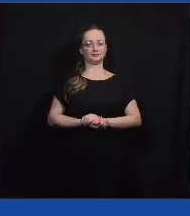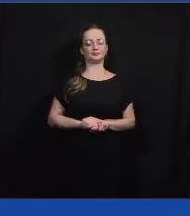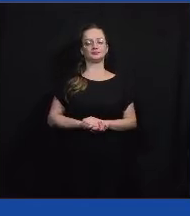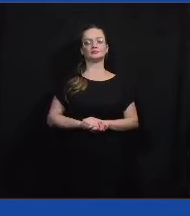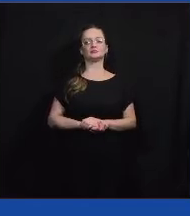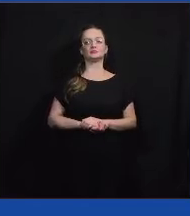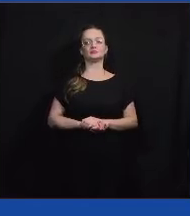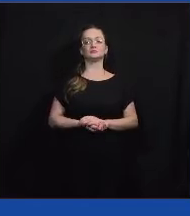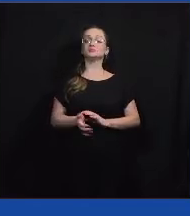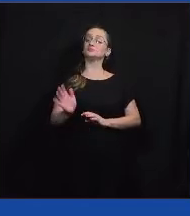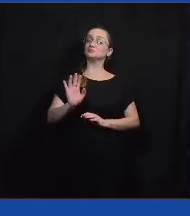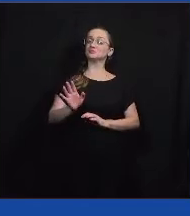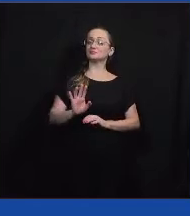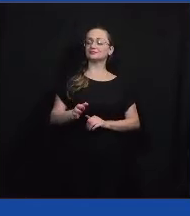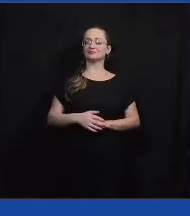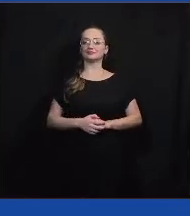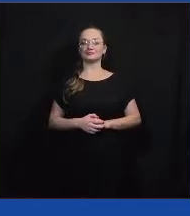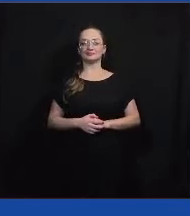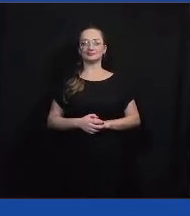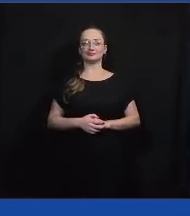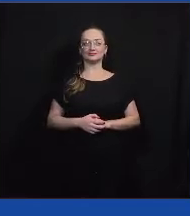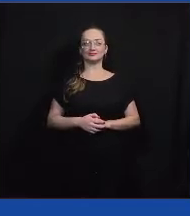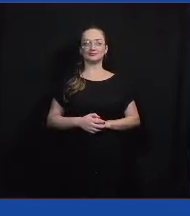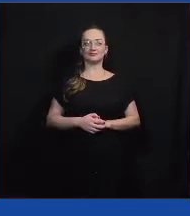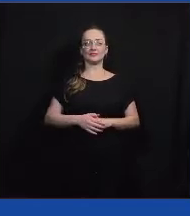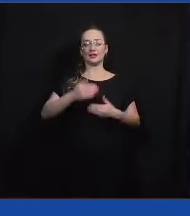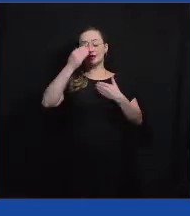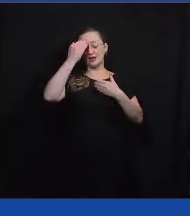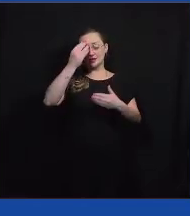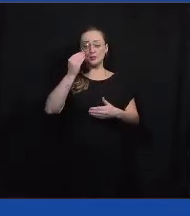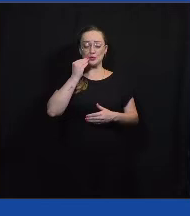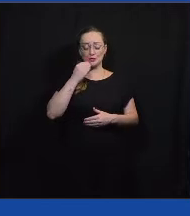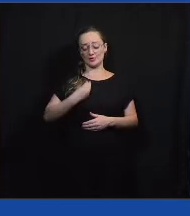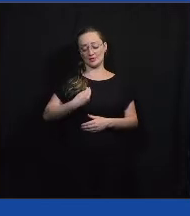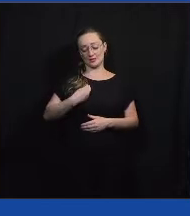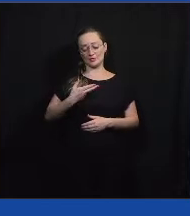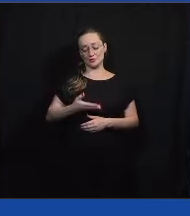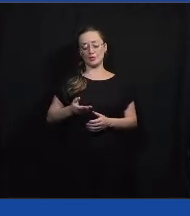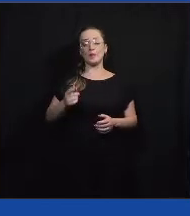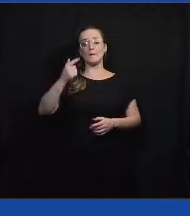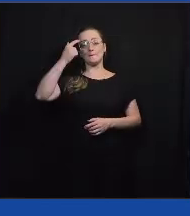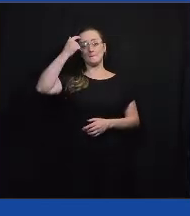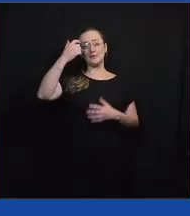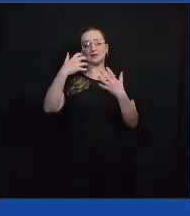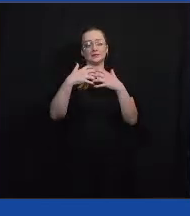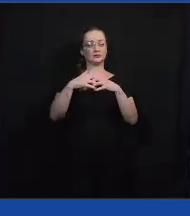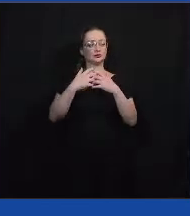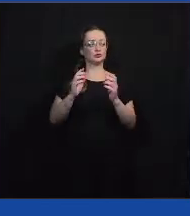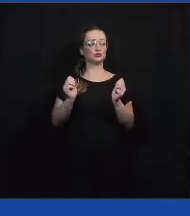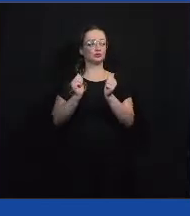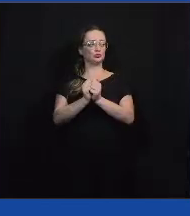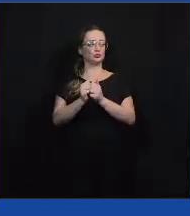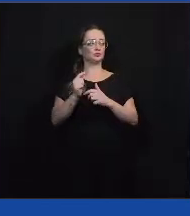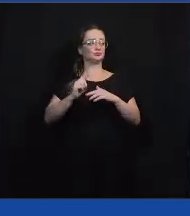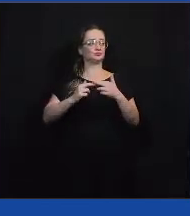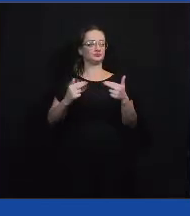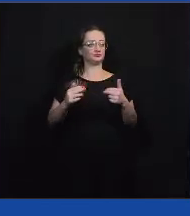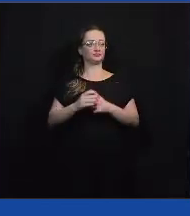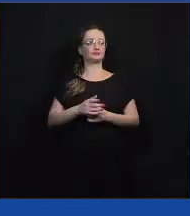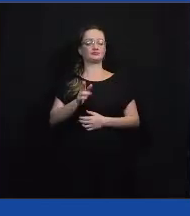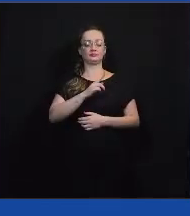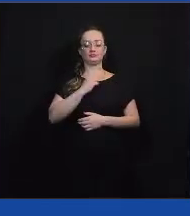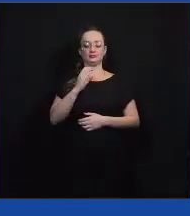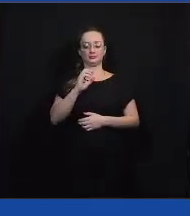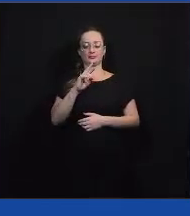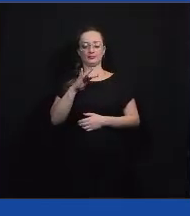Olá, agradeço a oportunidade de estar aqui com vocês para pensarmos juntos algumas questões. Meu nome é Cristina Assunção,